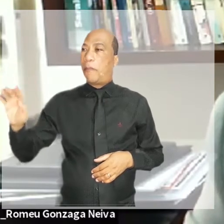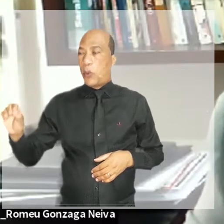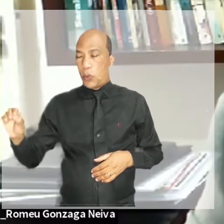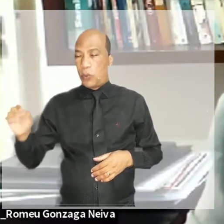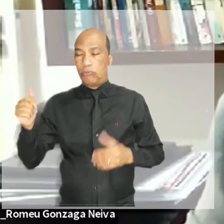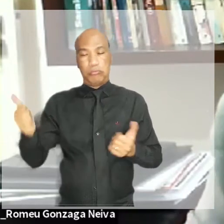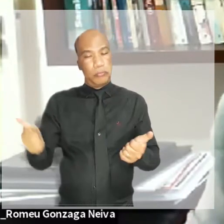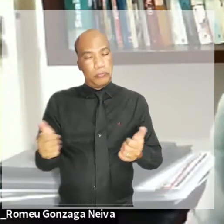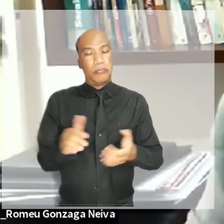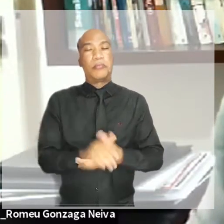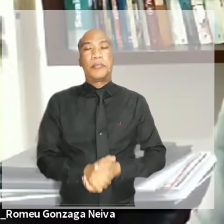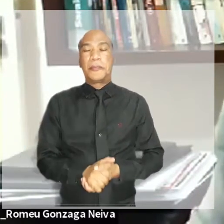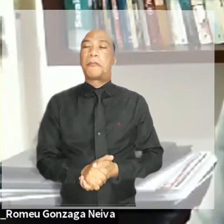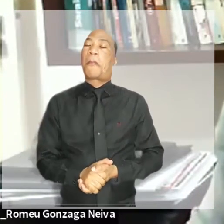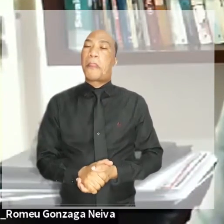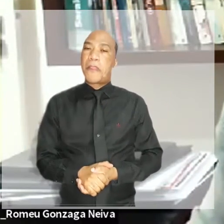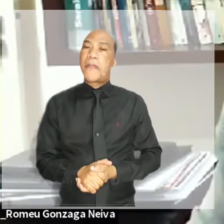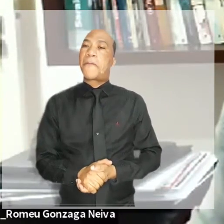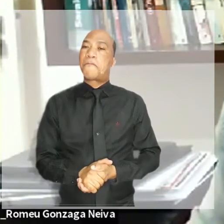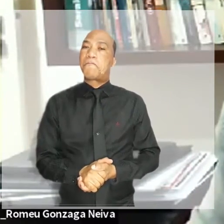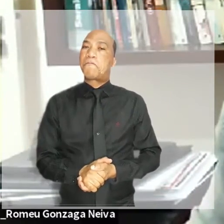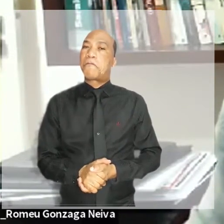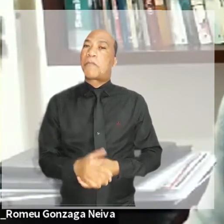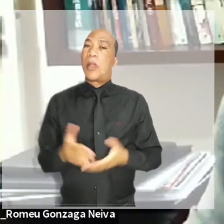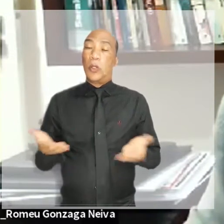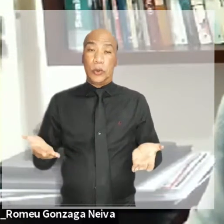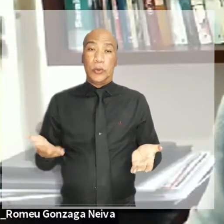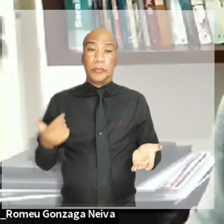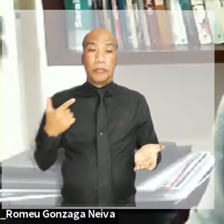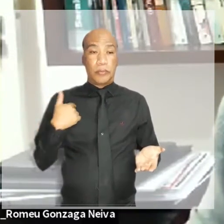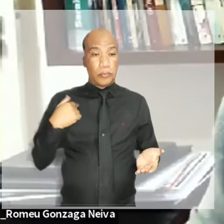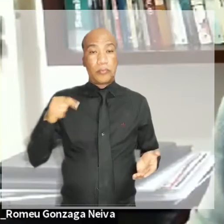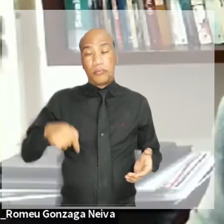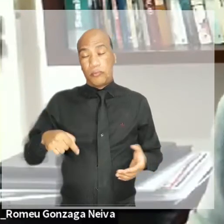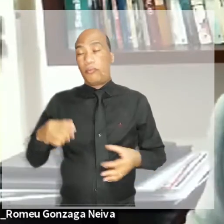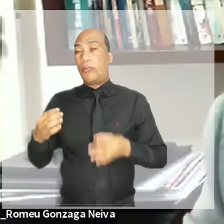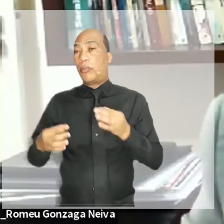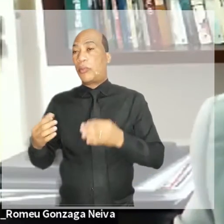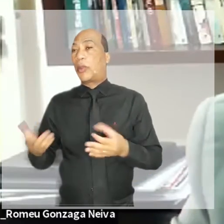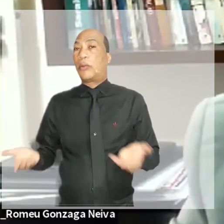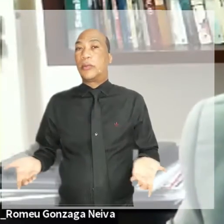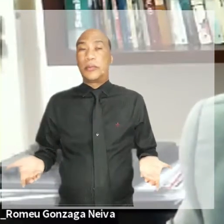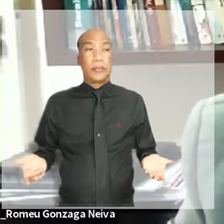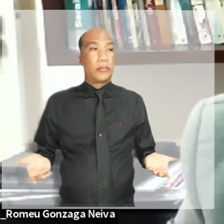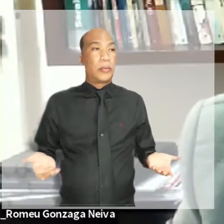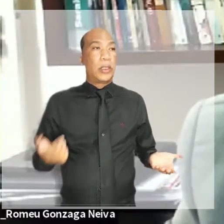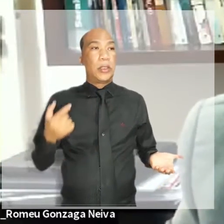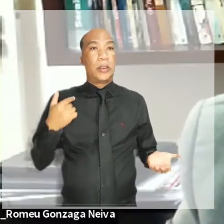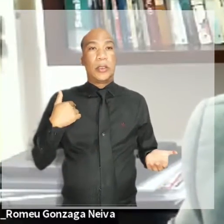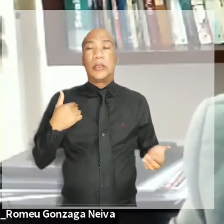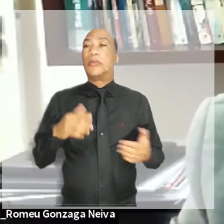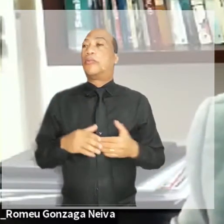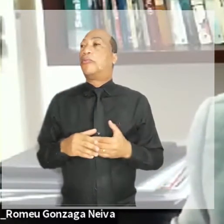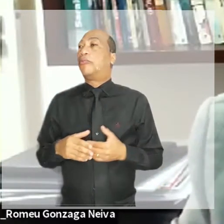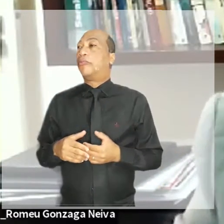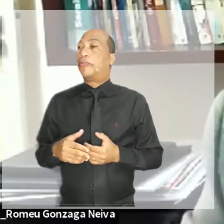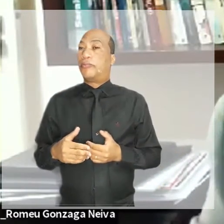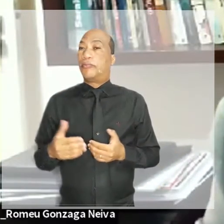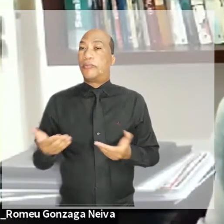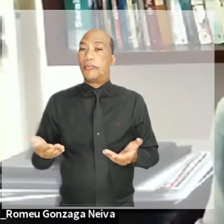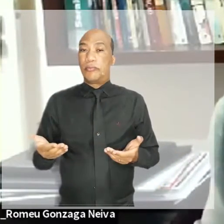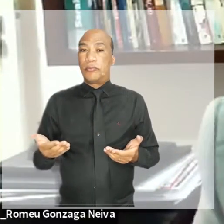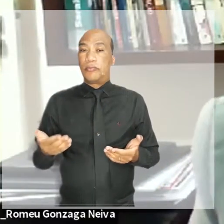que esse tribunal nesse momento tem na abertura